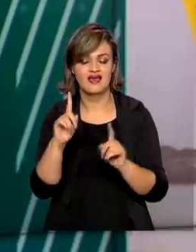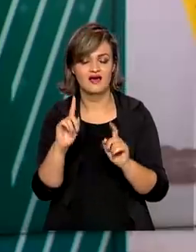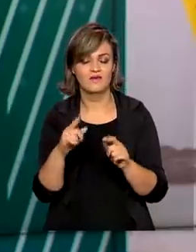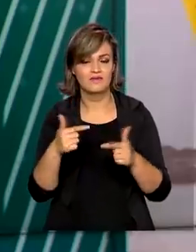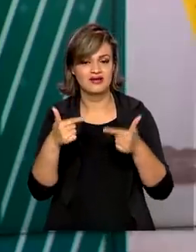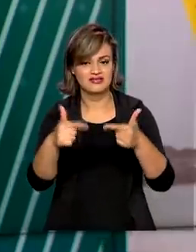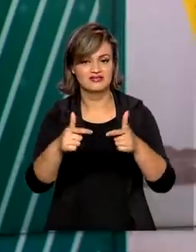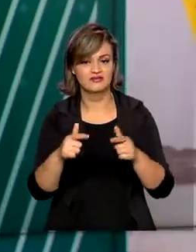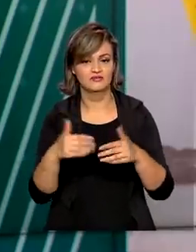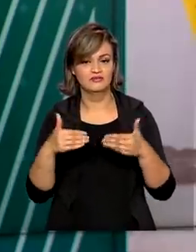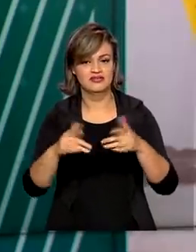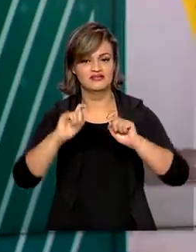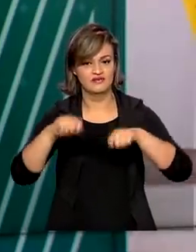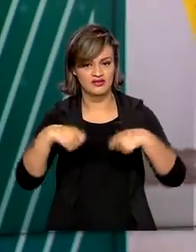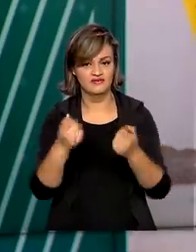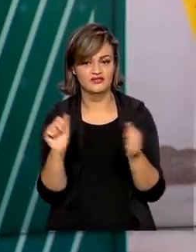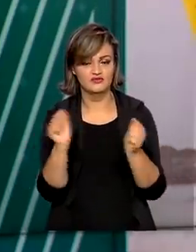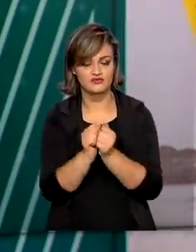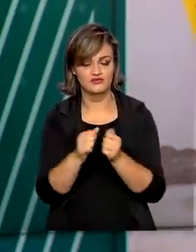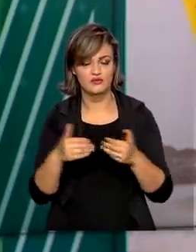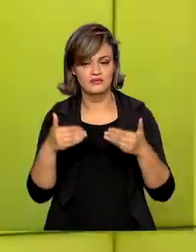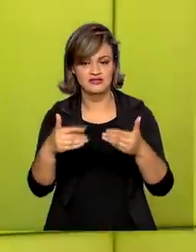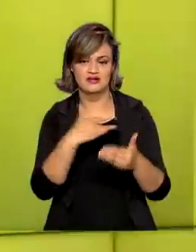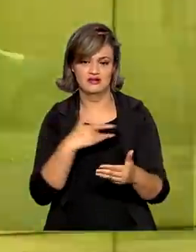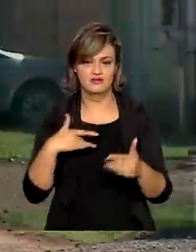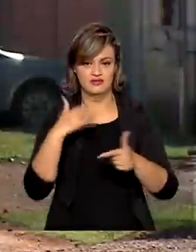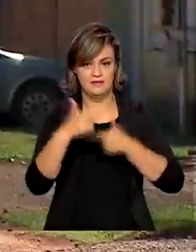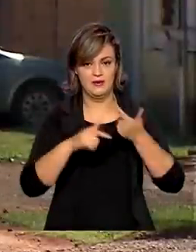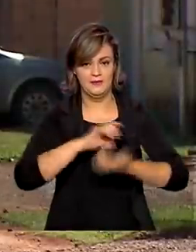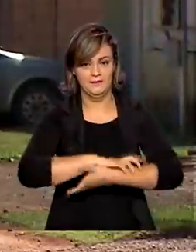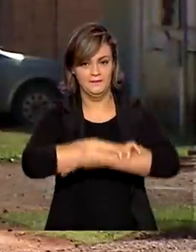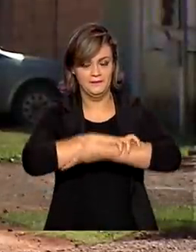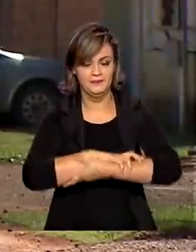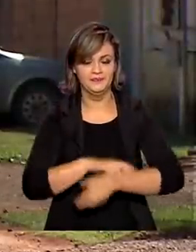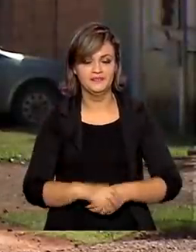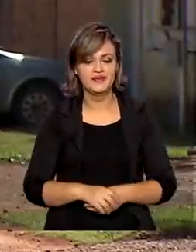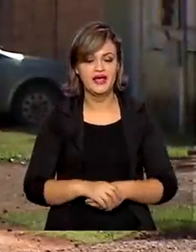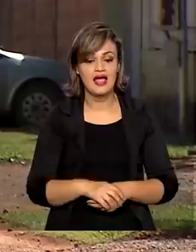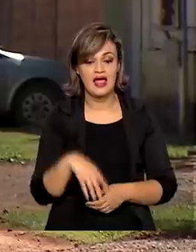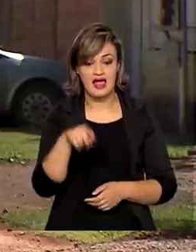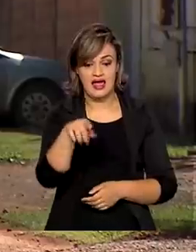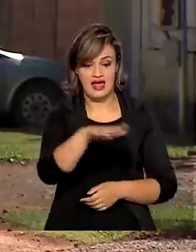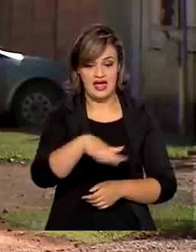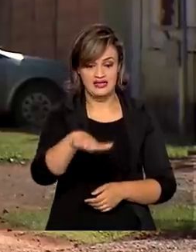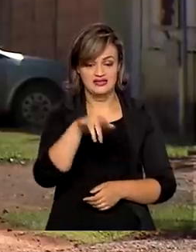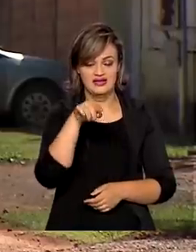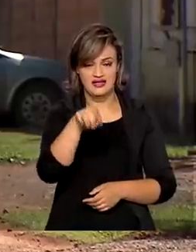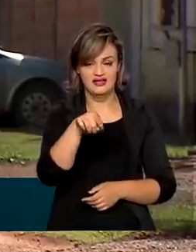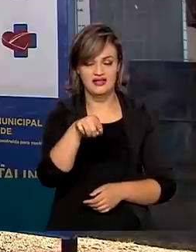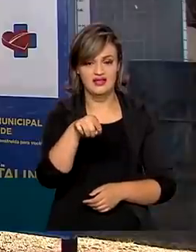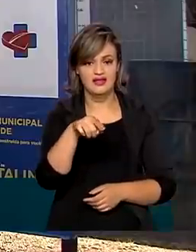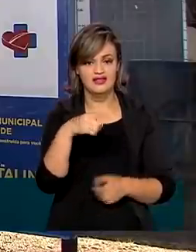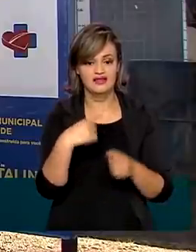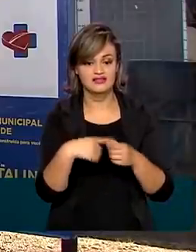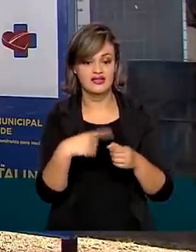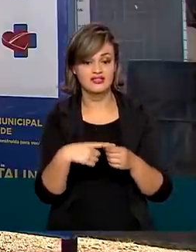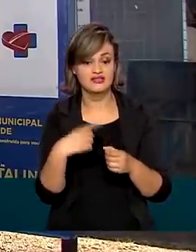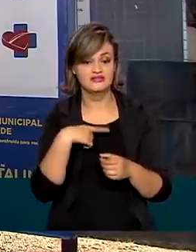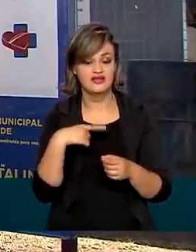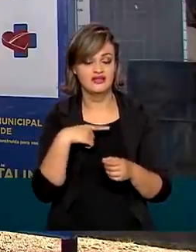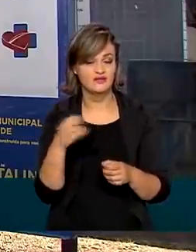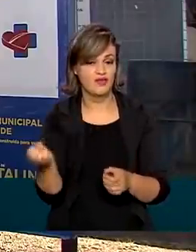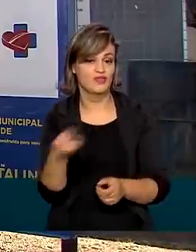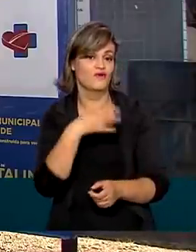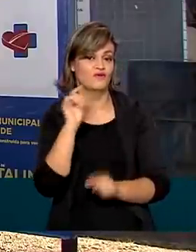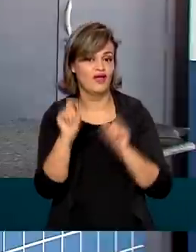Ministério da Defesa com o apoio do Ministério da Saúde. O povoado de Marajó, na região de Cristalina, conta com uma